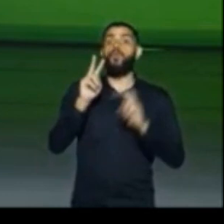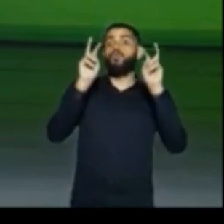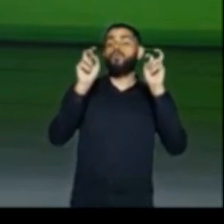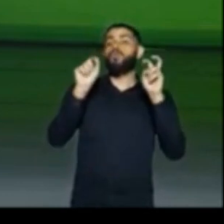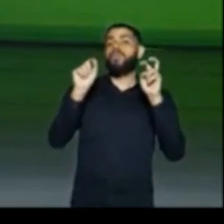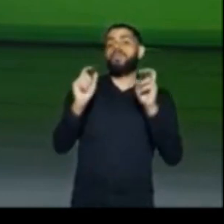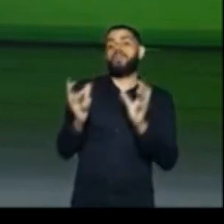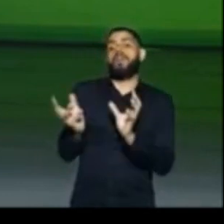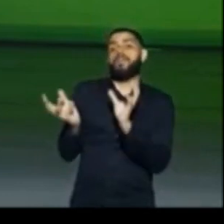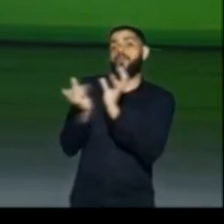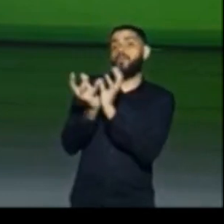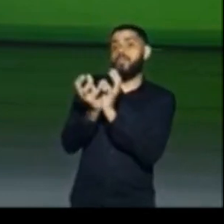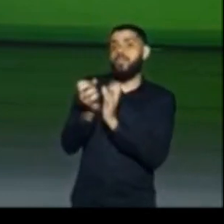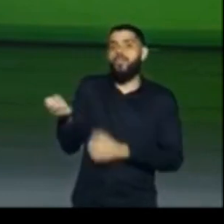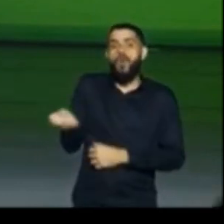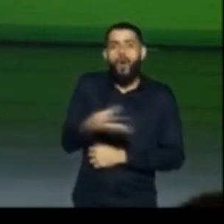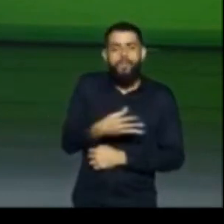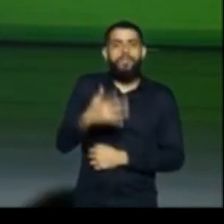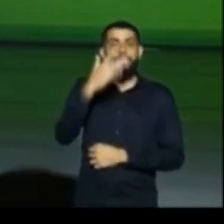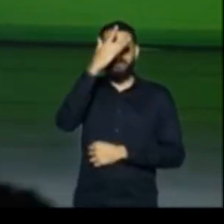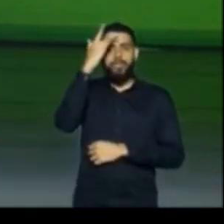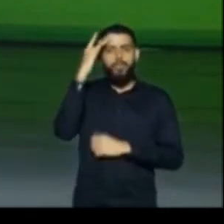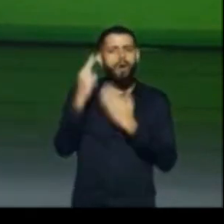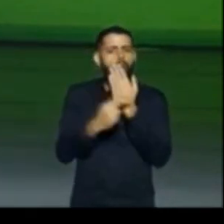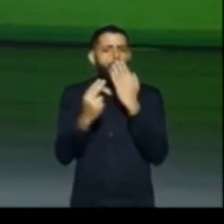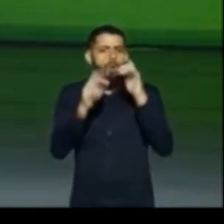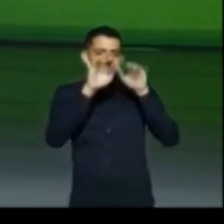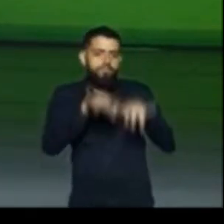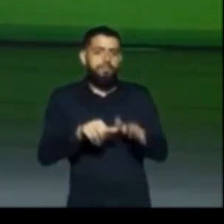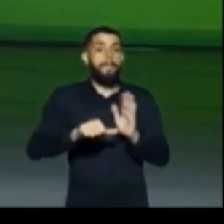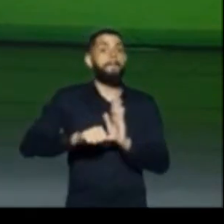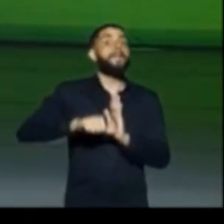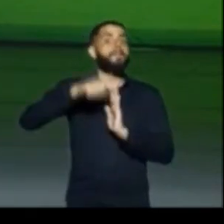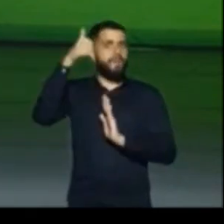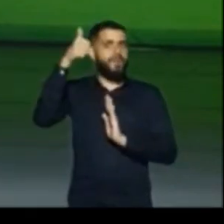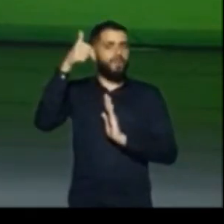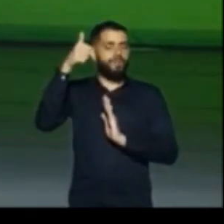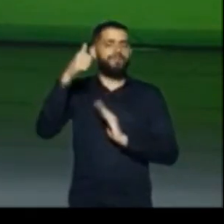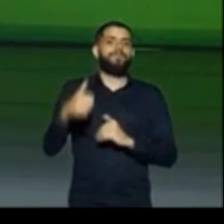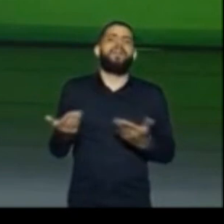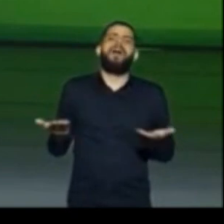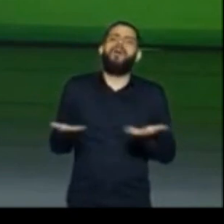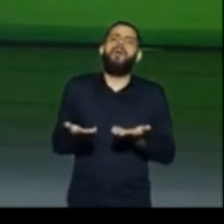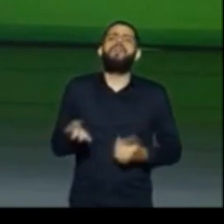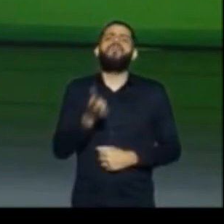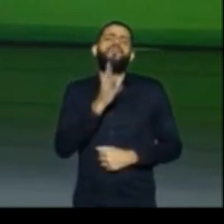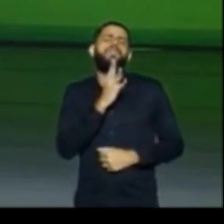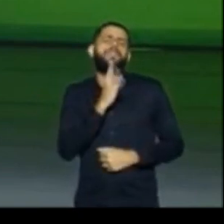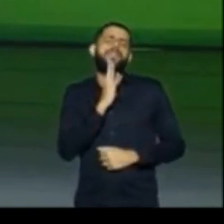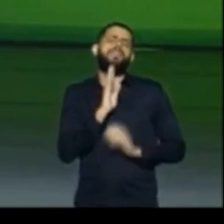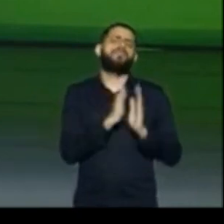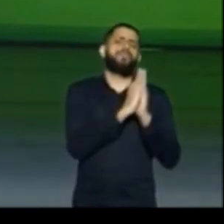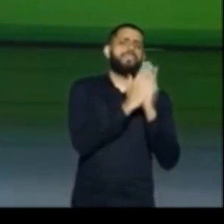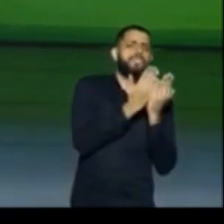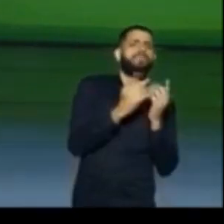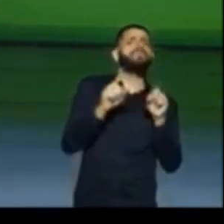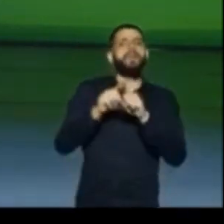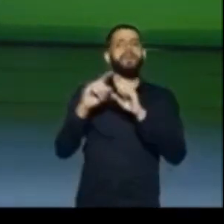Escritor estreante no eixo inovação. Vamos conhecer as obras e as editoras.